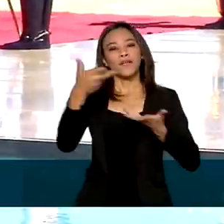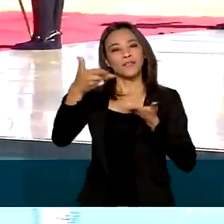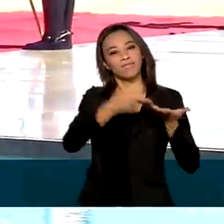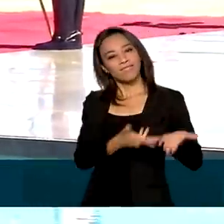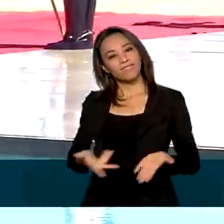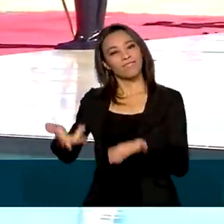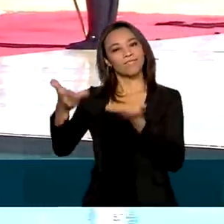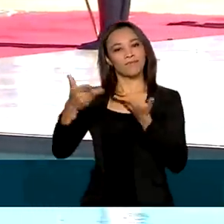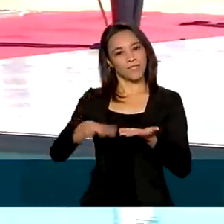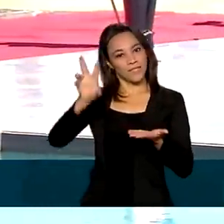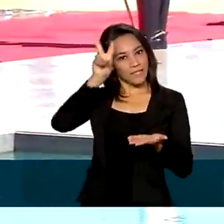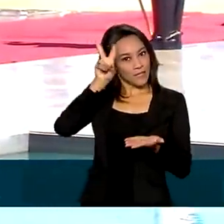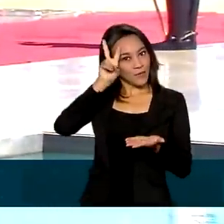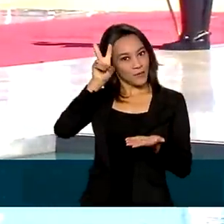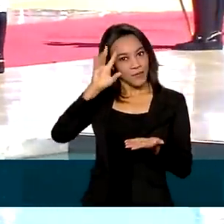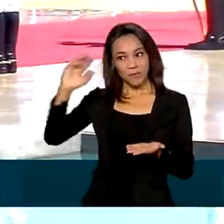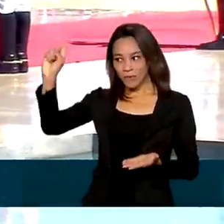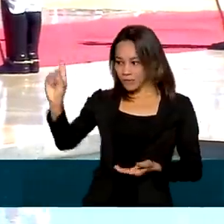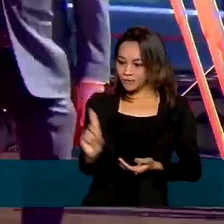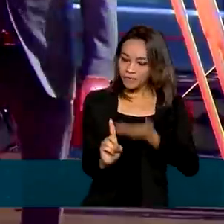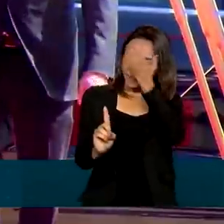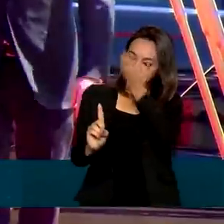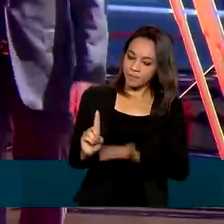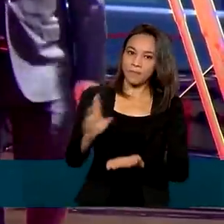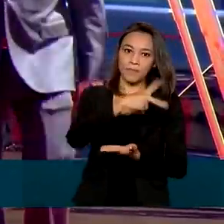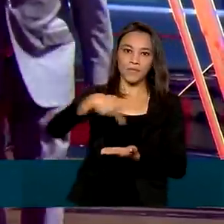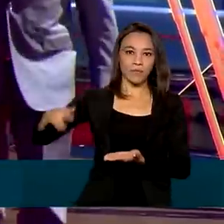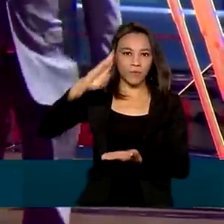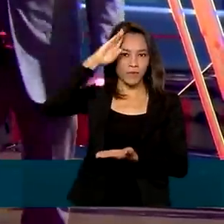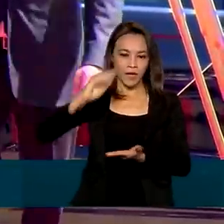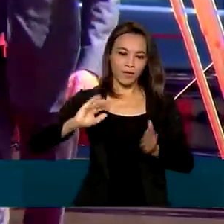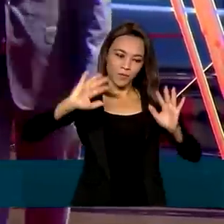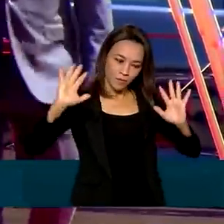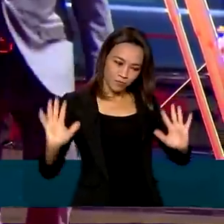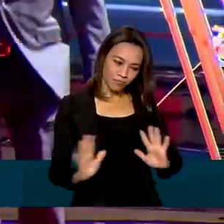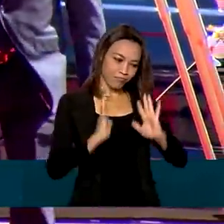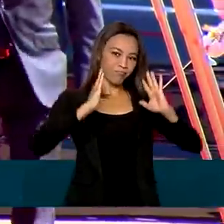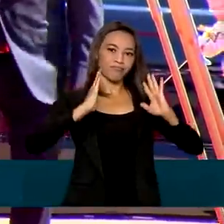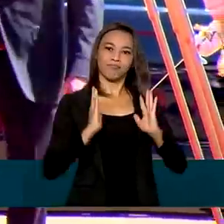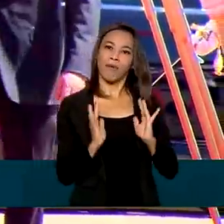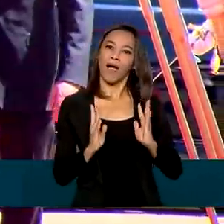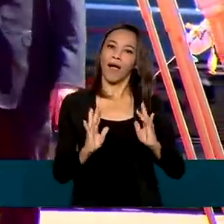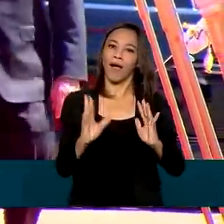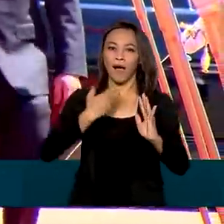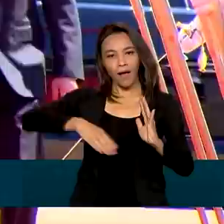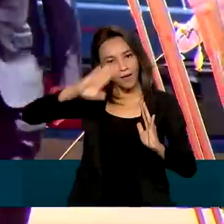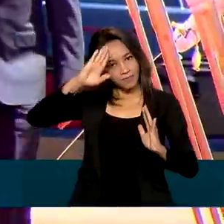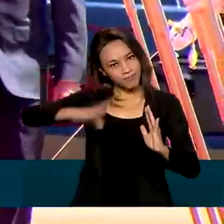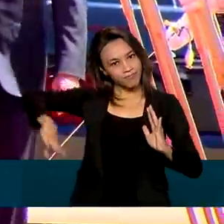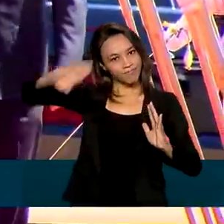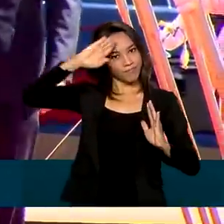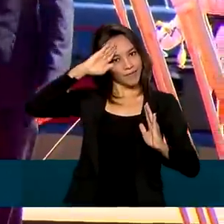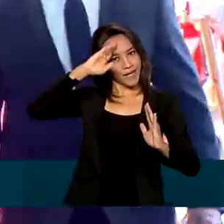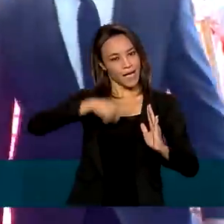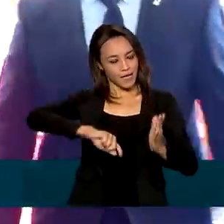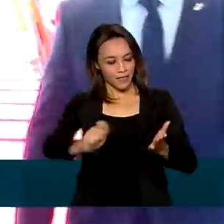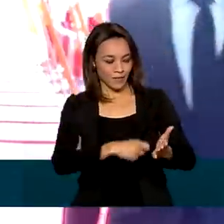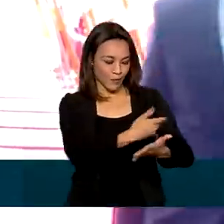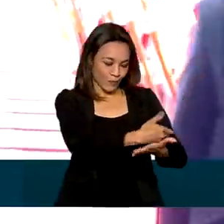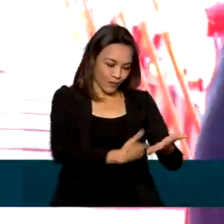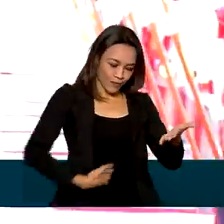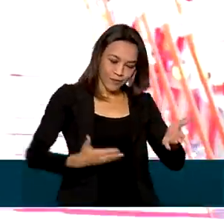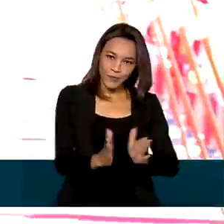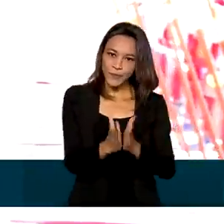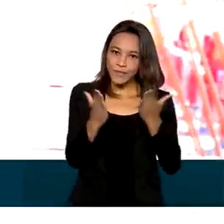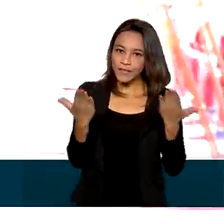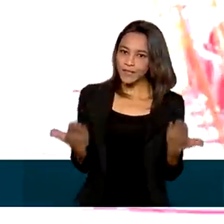pelo presidente Jair Bolsonaro. Com honras militares, ele assinou o livro de visitas do Palácio da Alvorada e acompanhou Bolsonaro